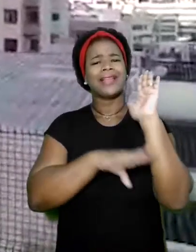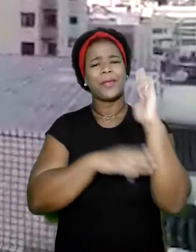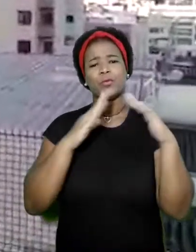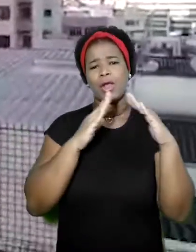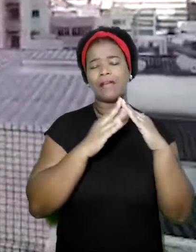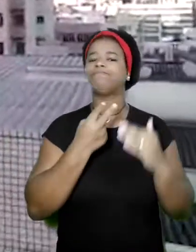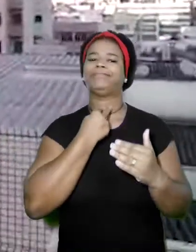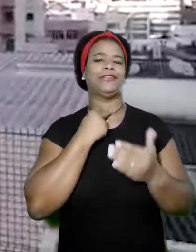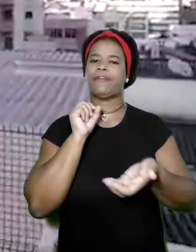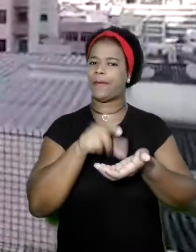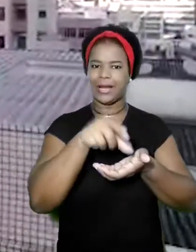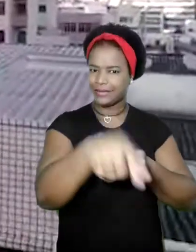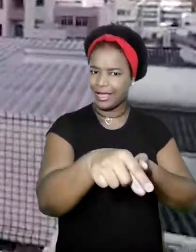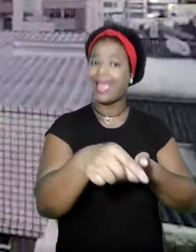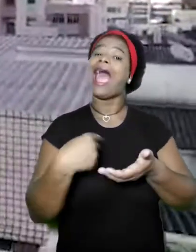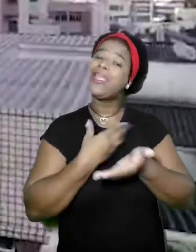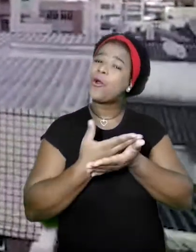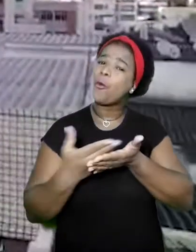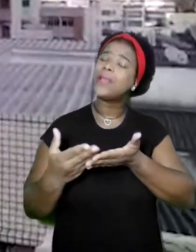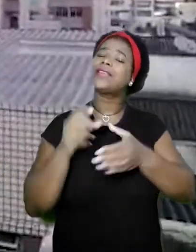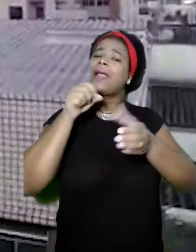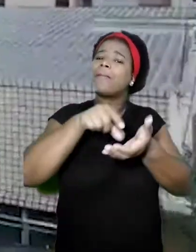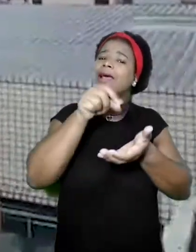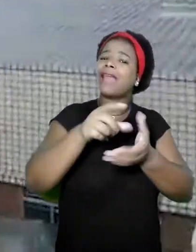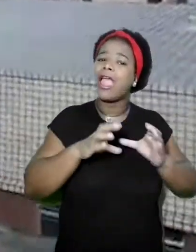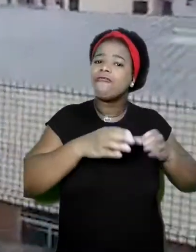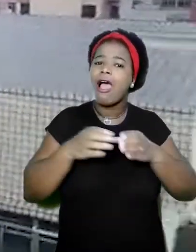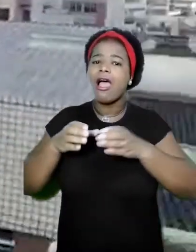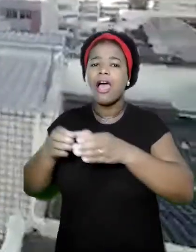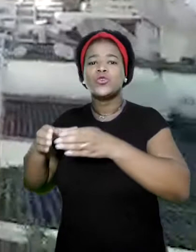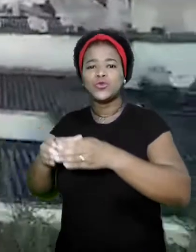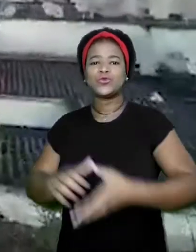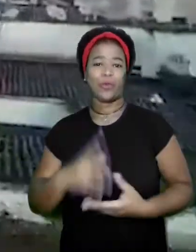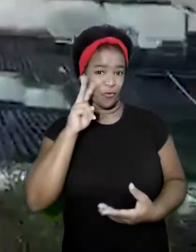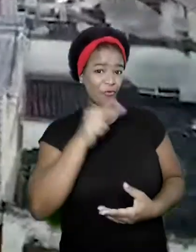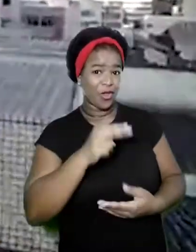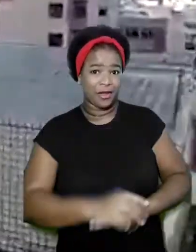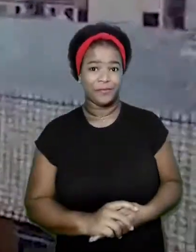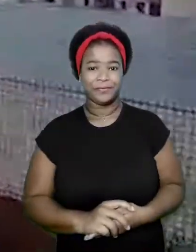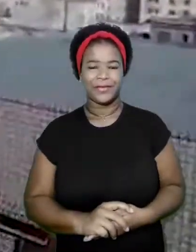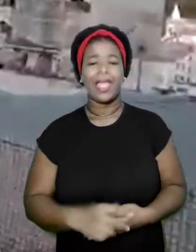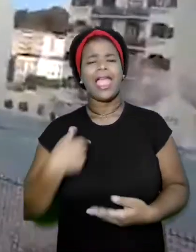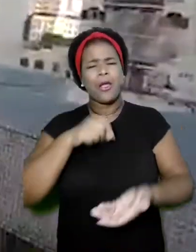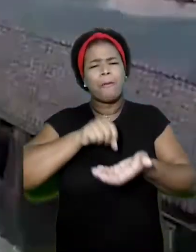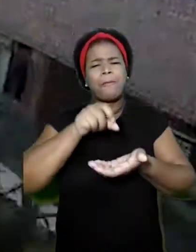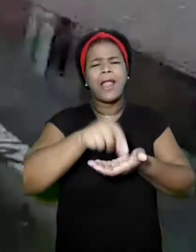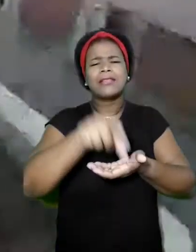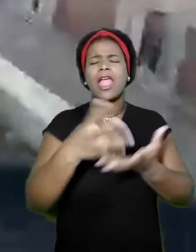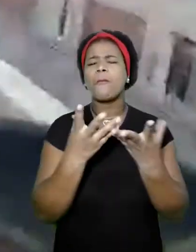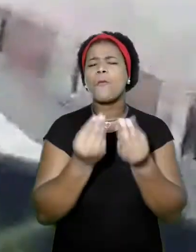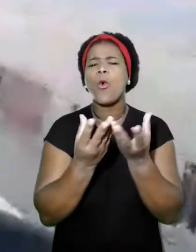tinha lugar pra plantar Então eu comecei a plantar em vasos Dá uma olhada nisso aqui Eu plantei